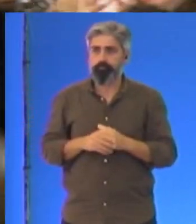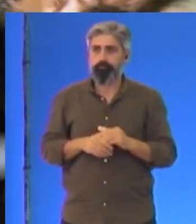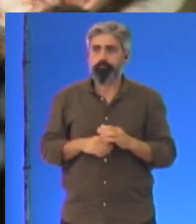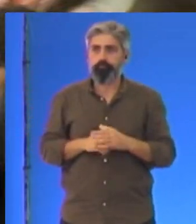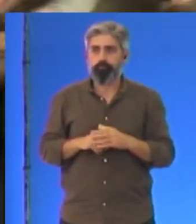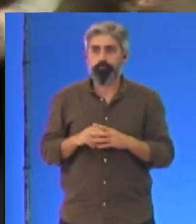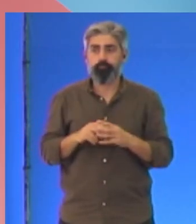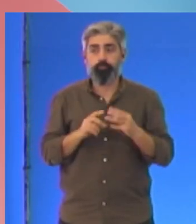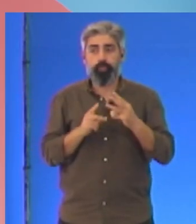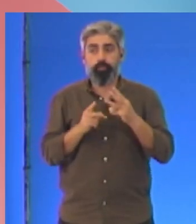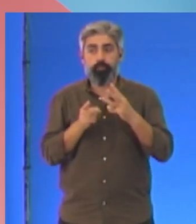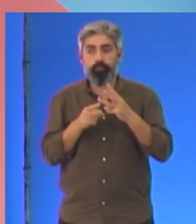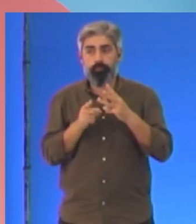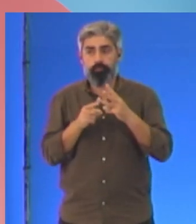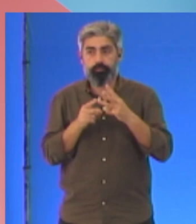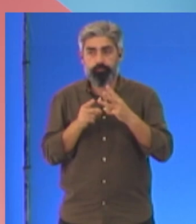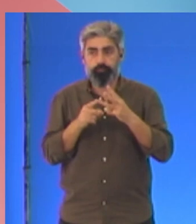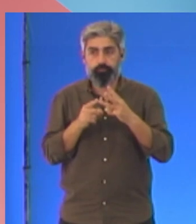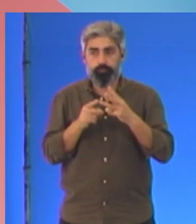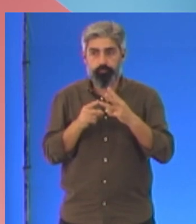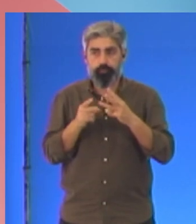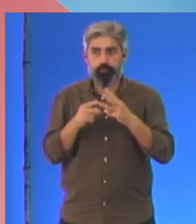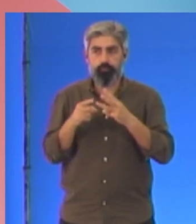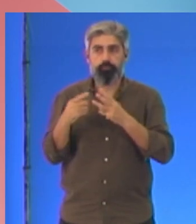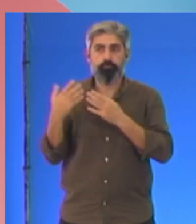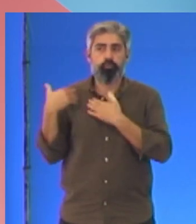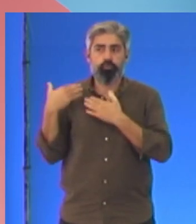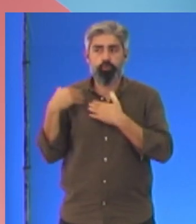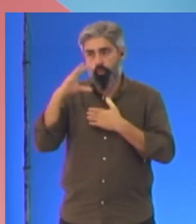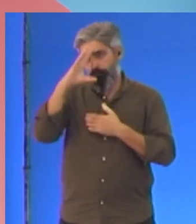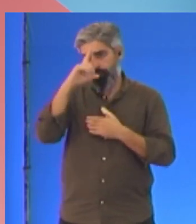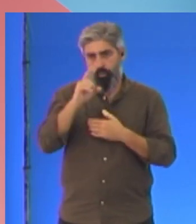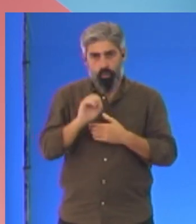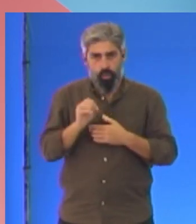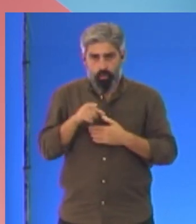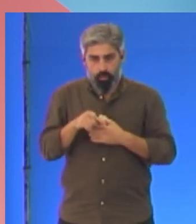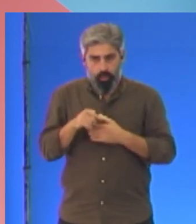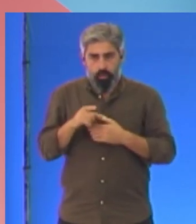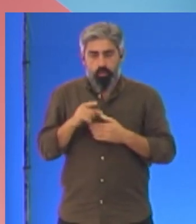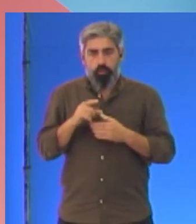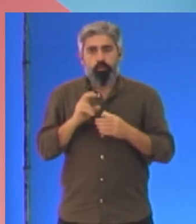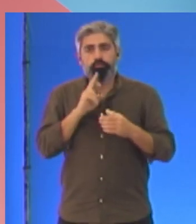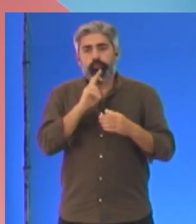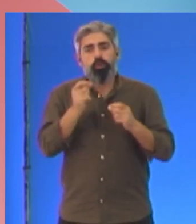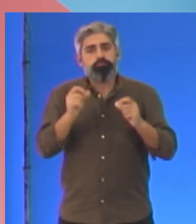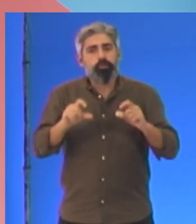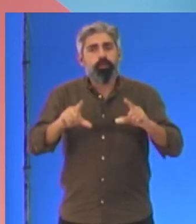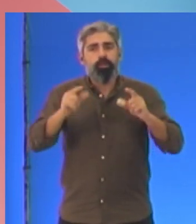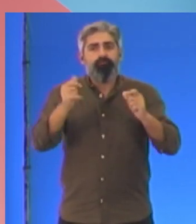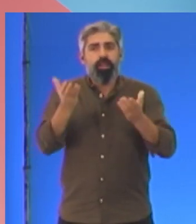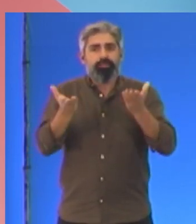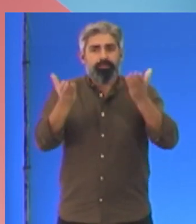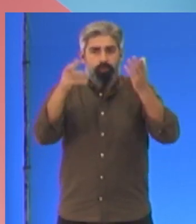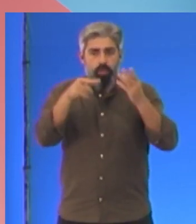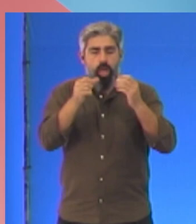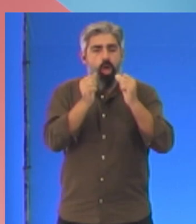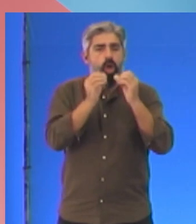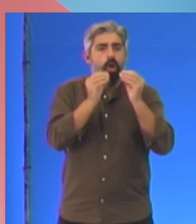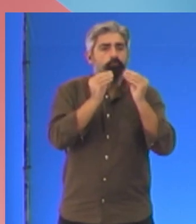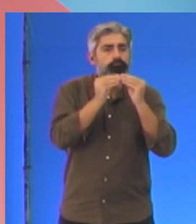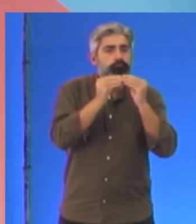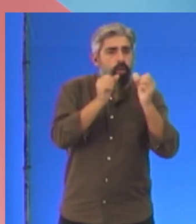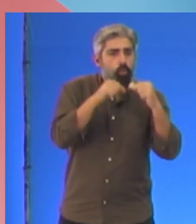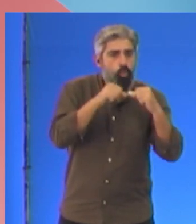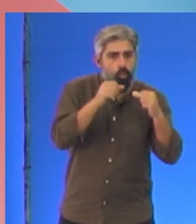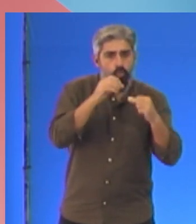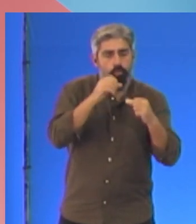A terceira irresponsabilidade do Governo é a resposta à inflação. Um acordo com os patrões para dar a